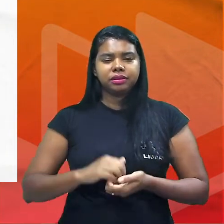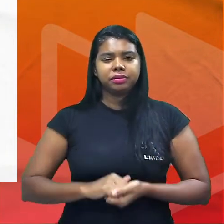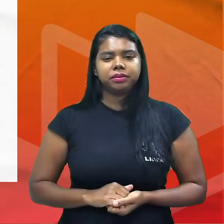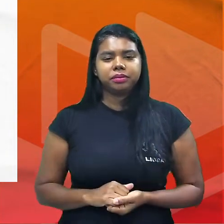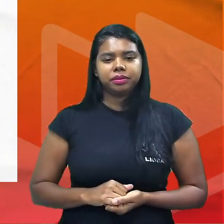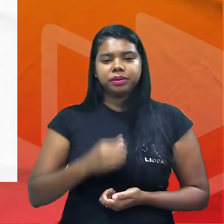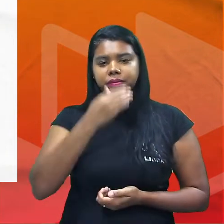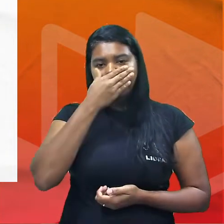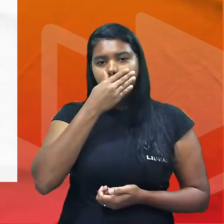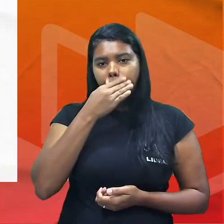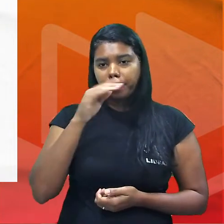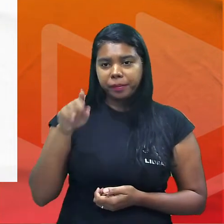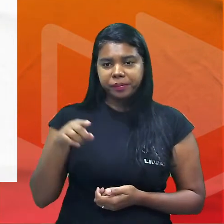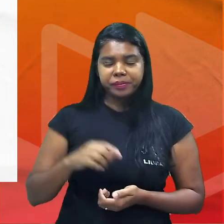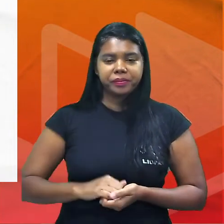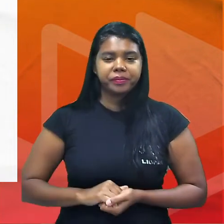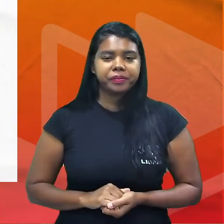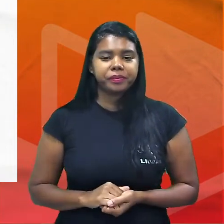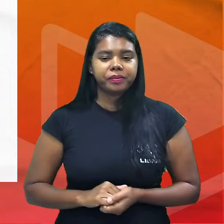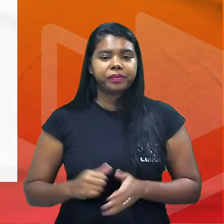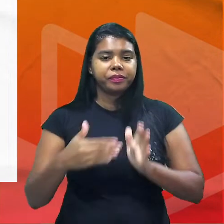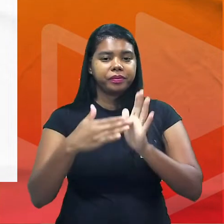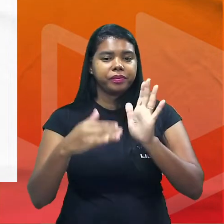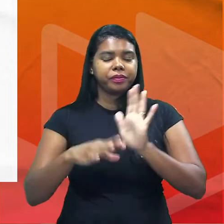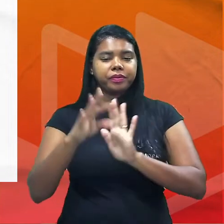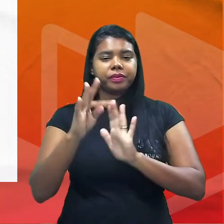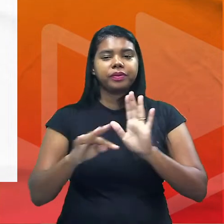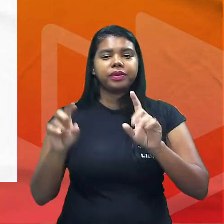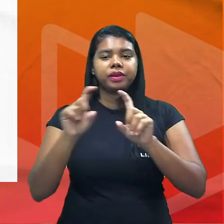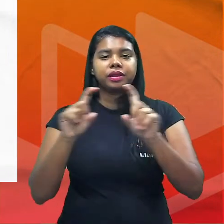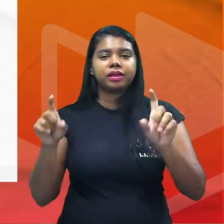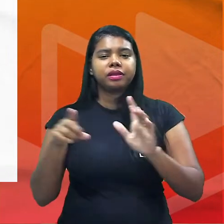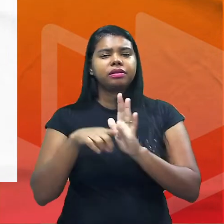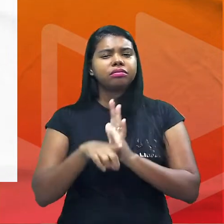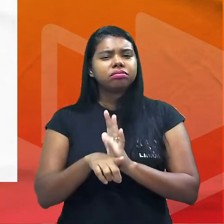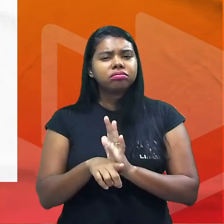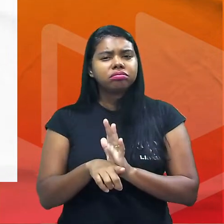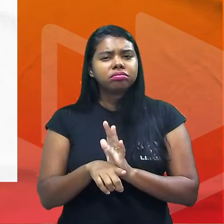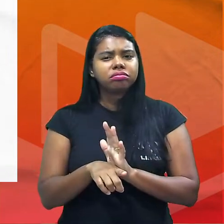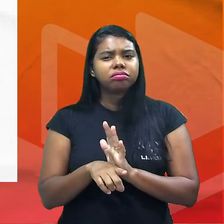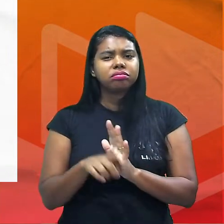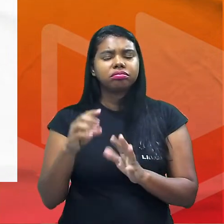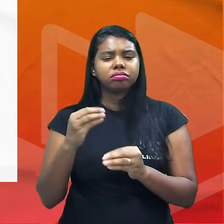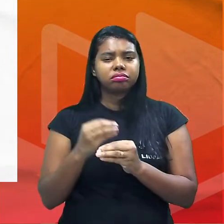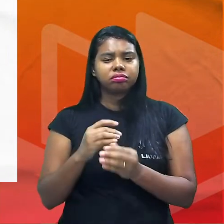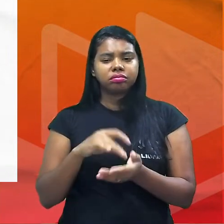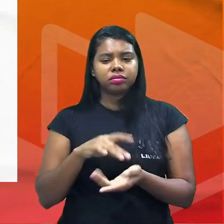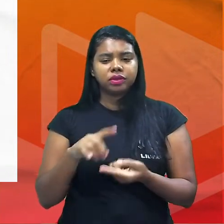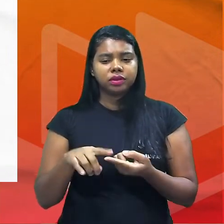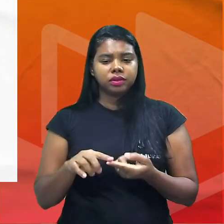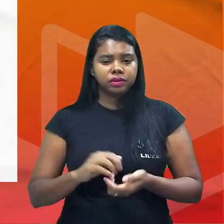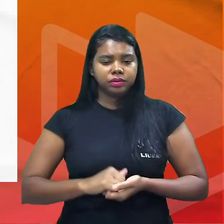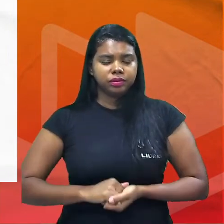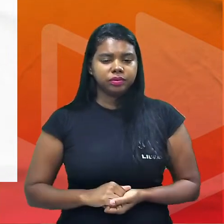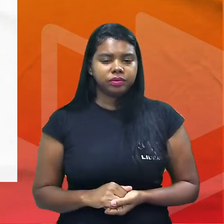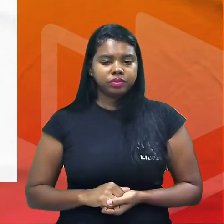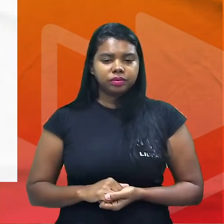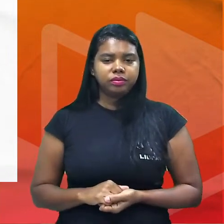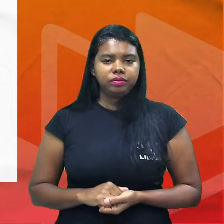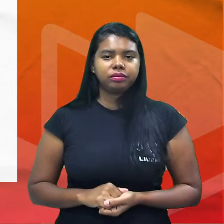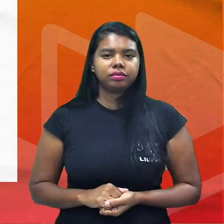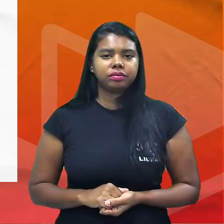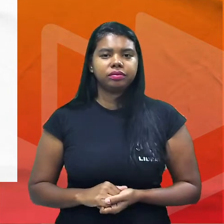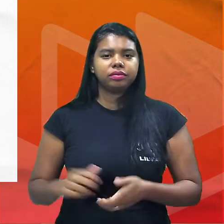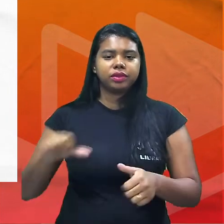ele poderia tirar aquele trecho e perguntar o seguinte se a supressão das vírgulas se a retirada das vírgulas